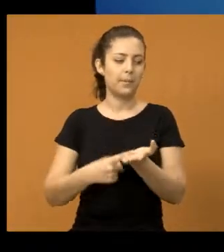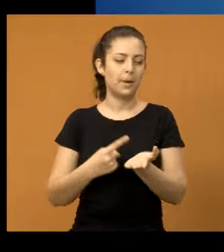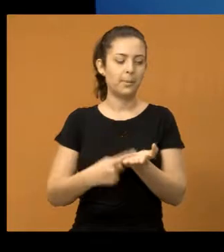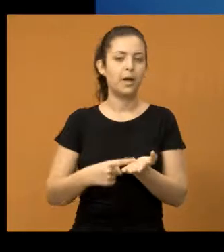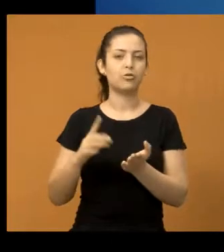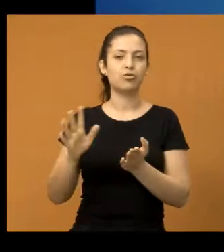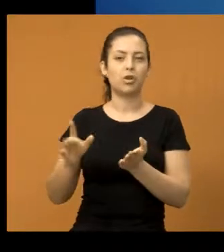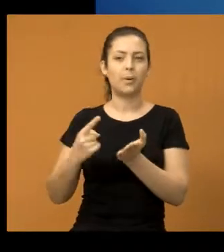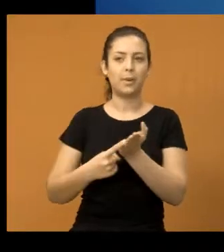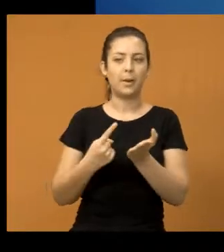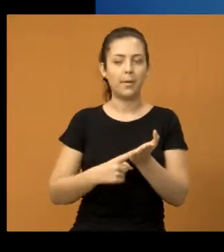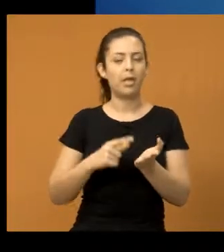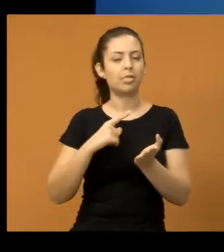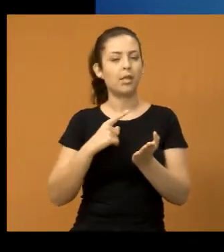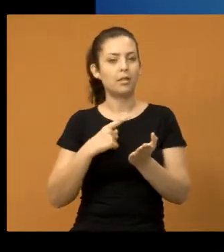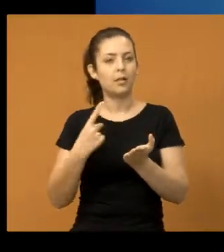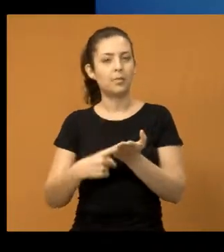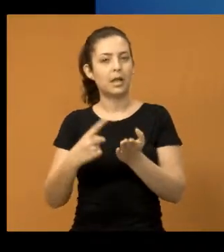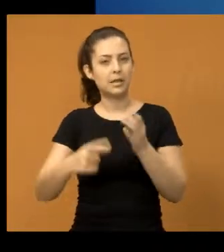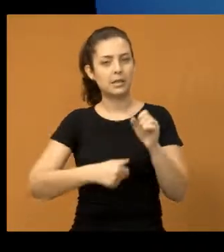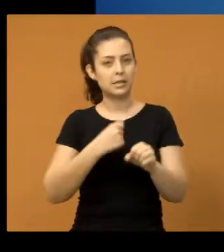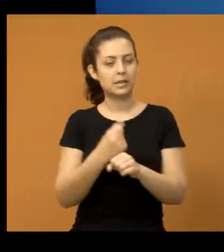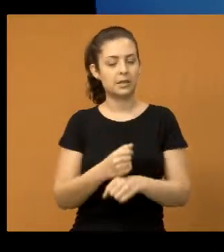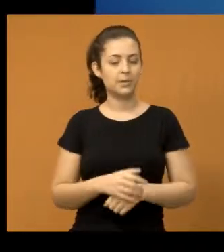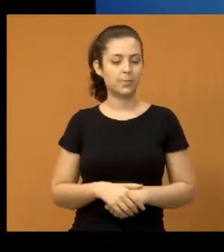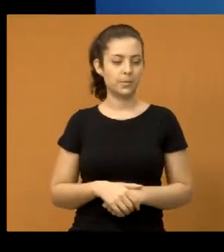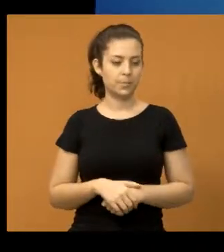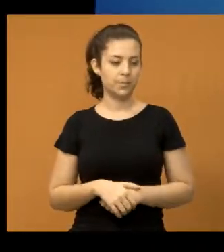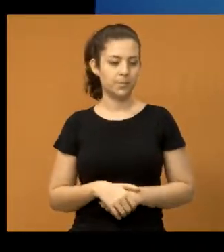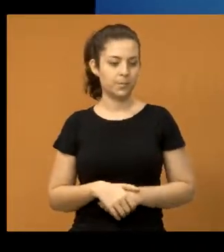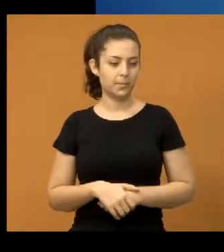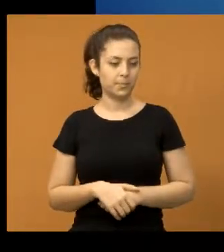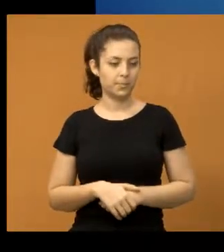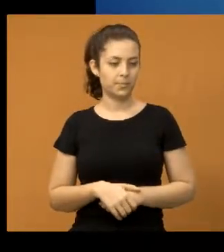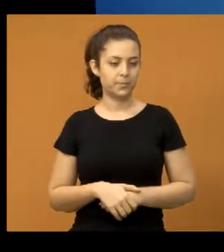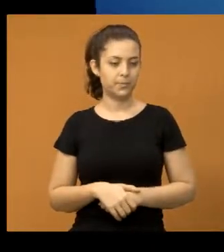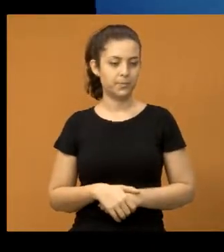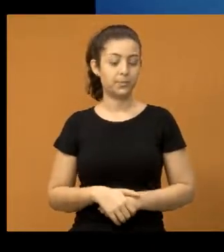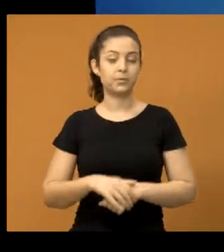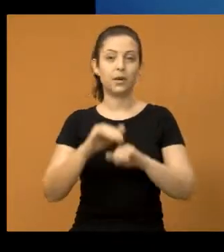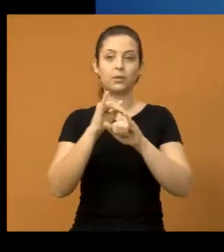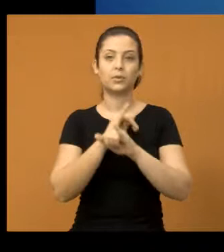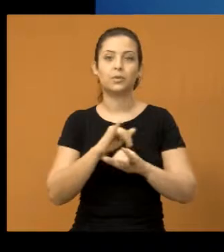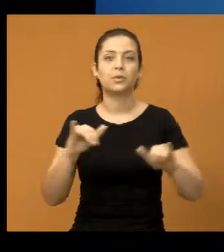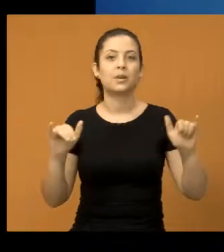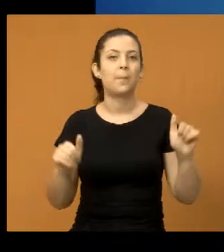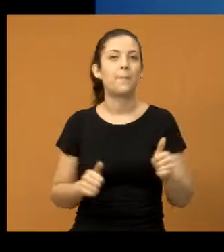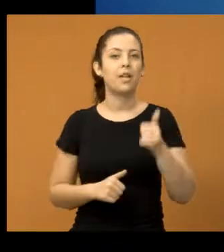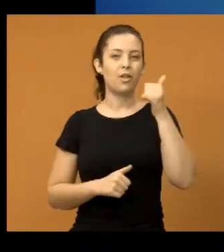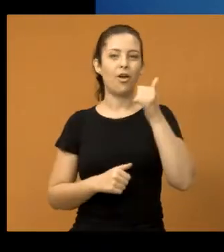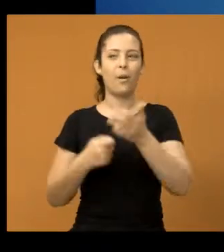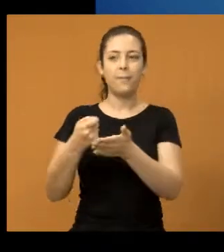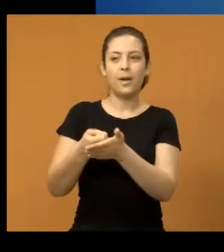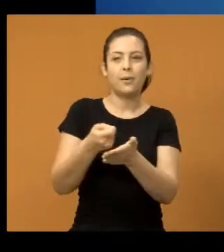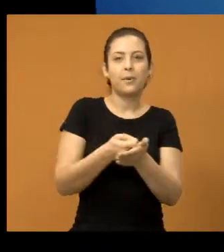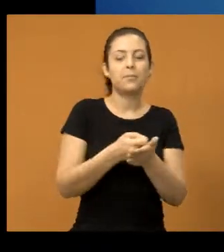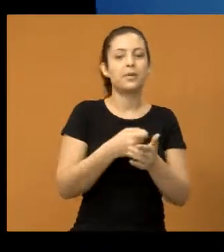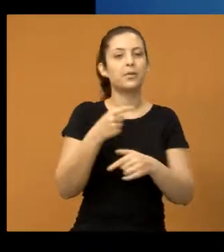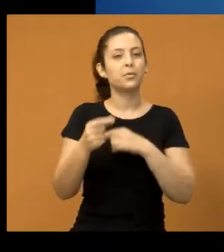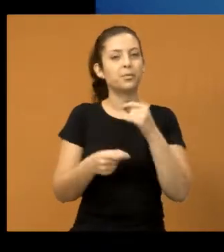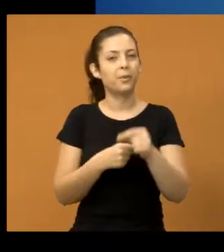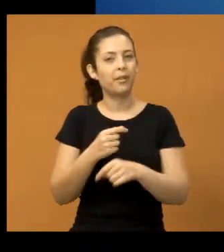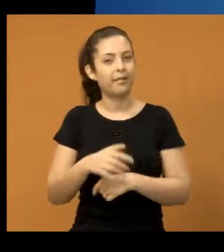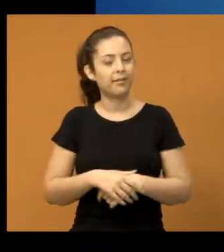conversa com o prefeito, diz que vai sair sim esse ano, se Deus quiser. E uma notícia melhor ainda, não vai cobrar do pessoal. Então, isso